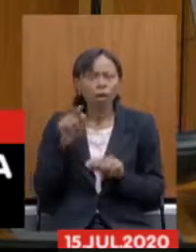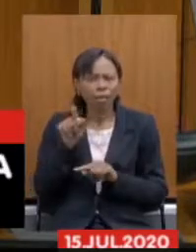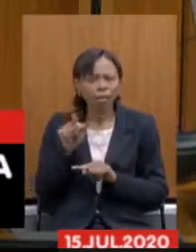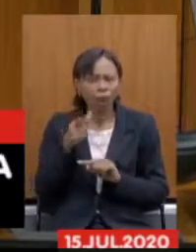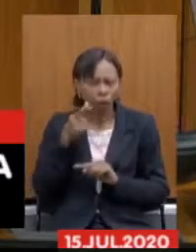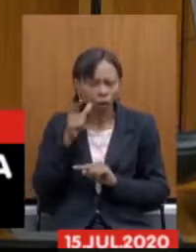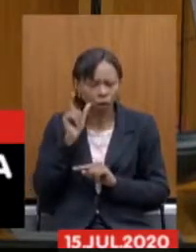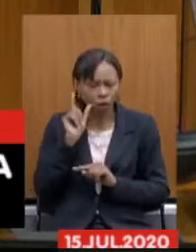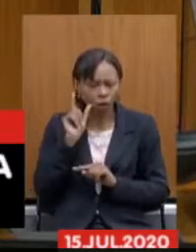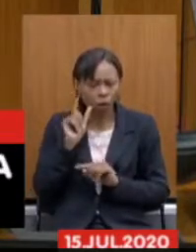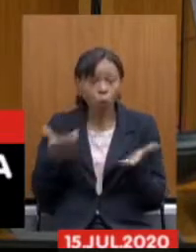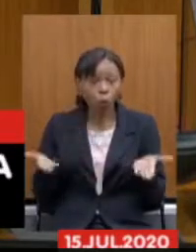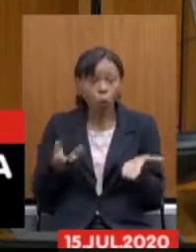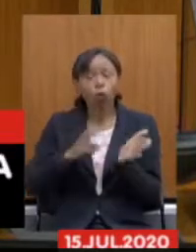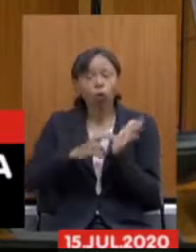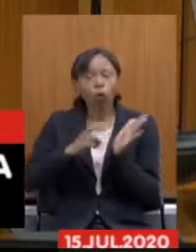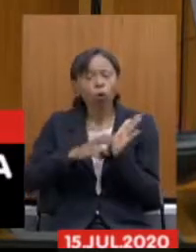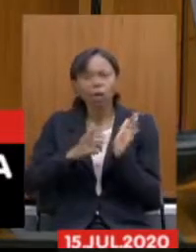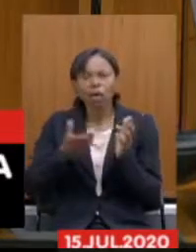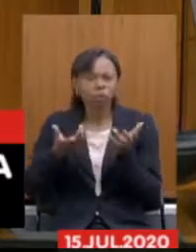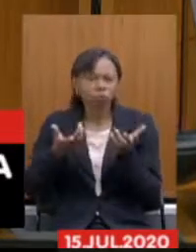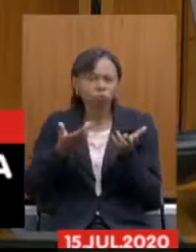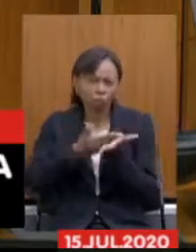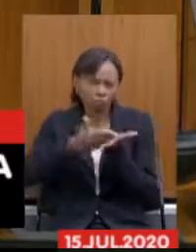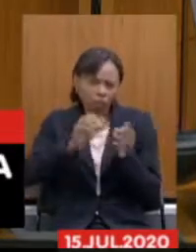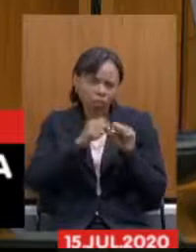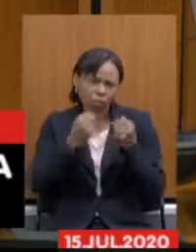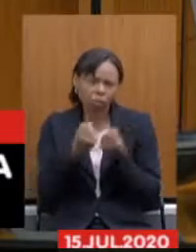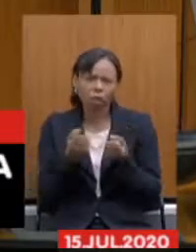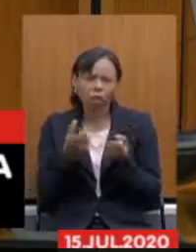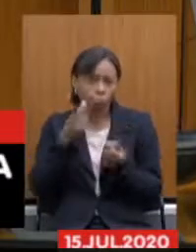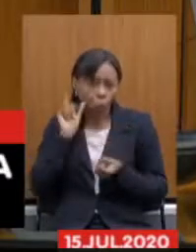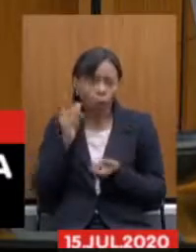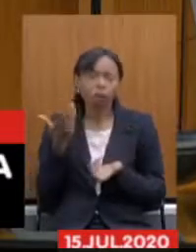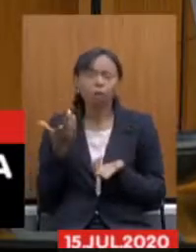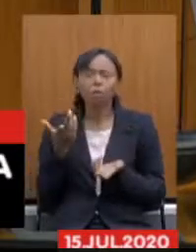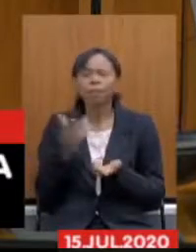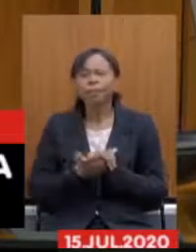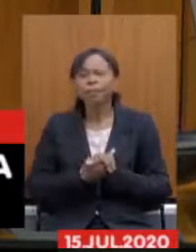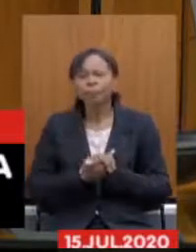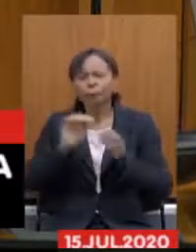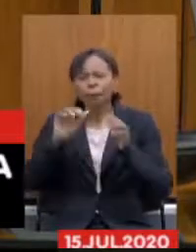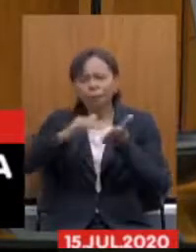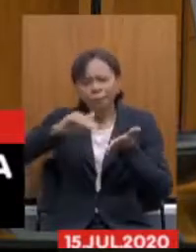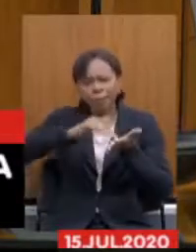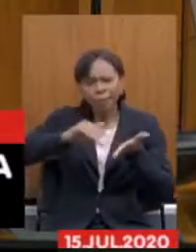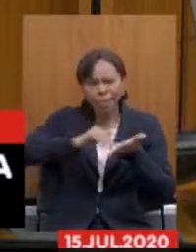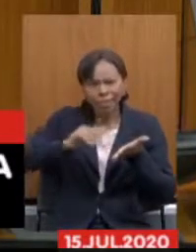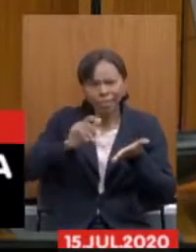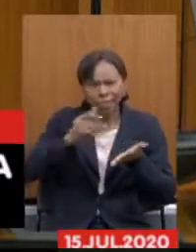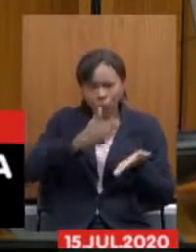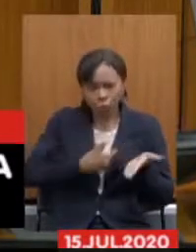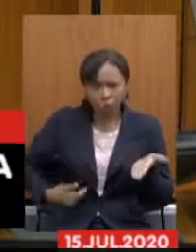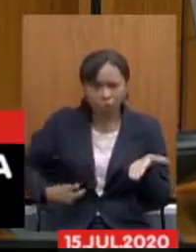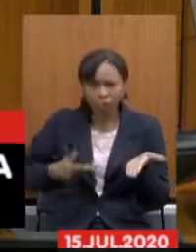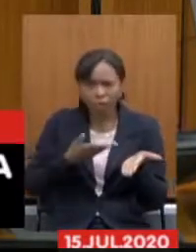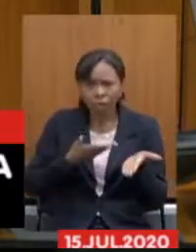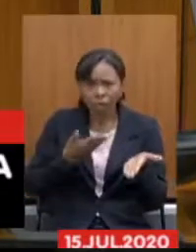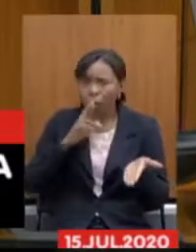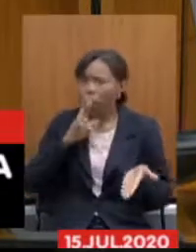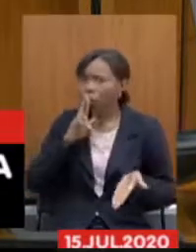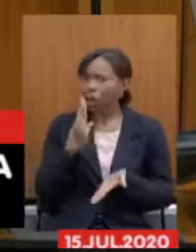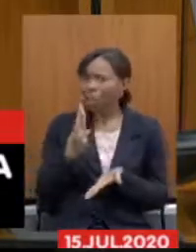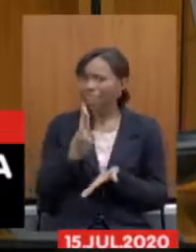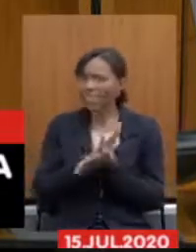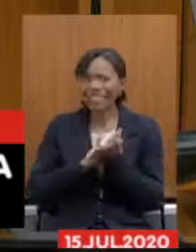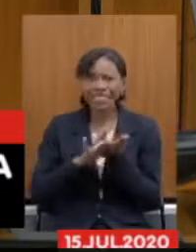desse seminário os secretários não souberam responder em absolutamente nada nada que